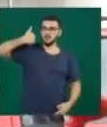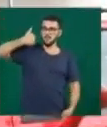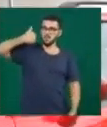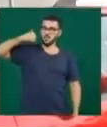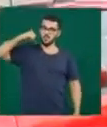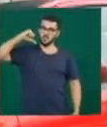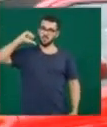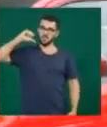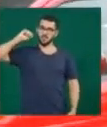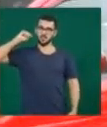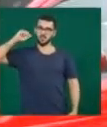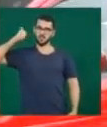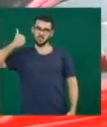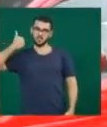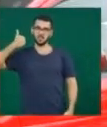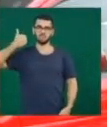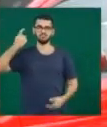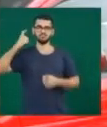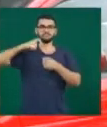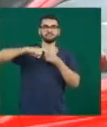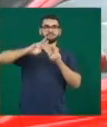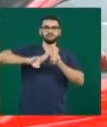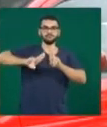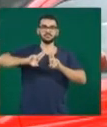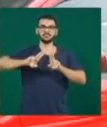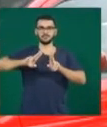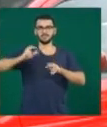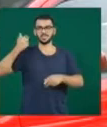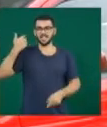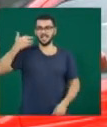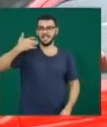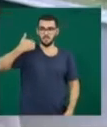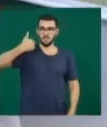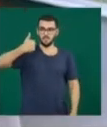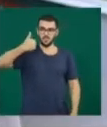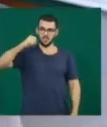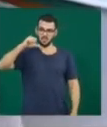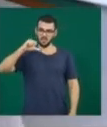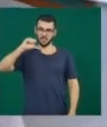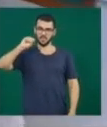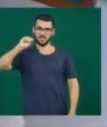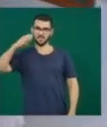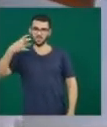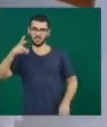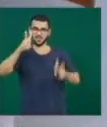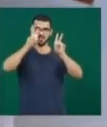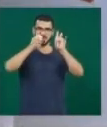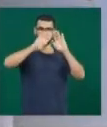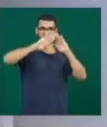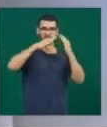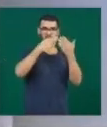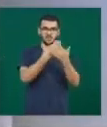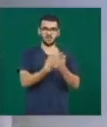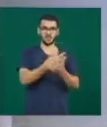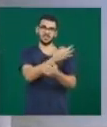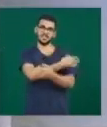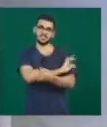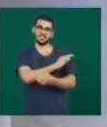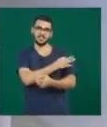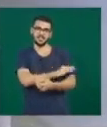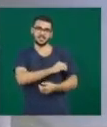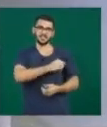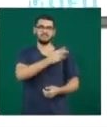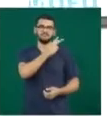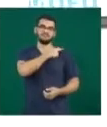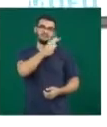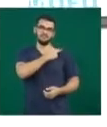foi integrada à UFU. No ano de 1984, passou a se chamar Escola Técnica de Segundo Grau